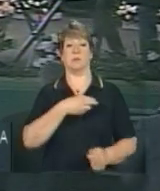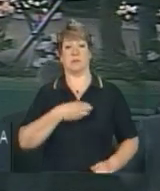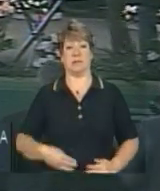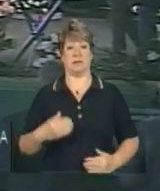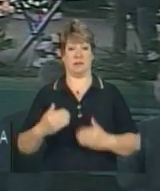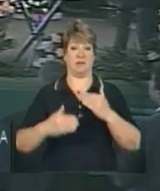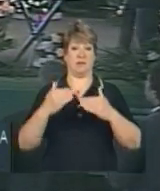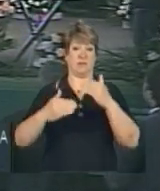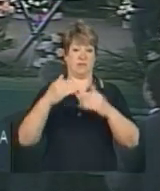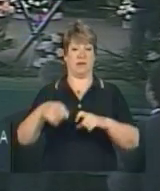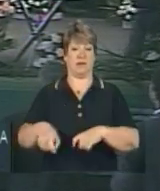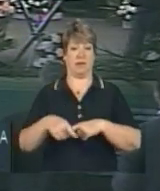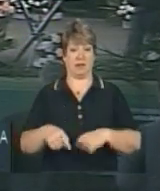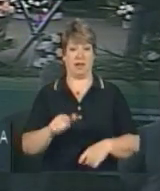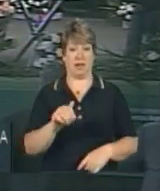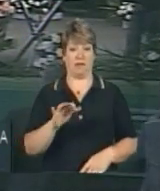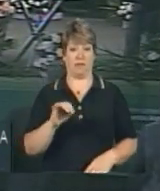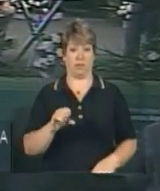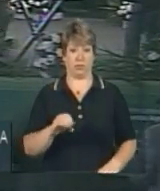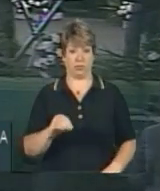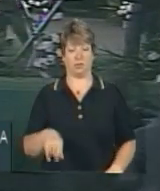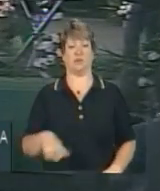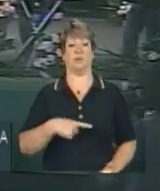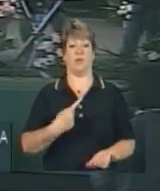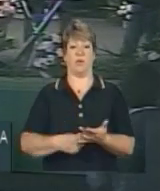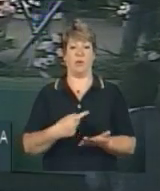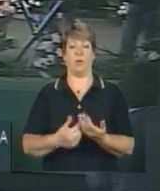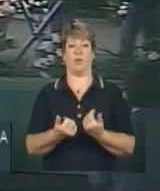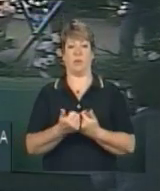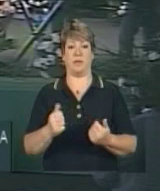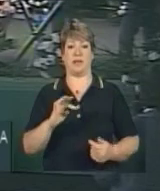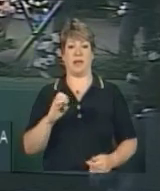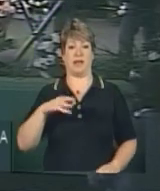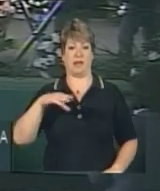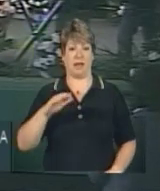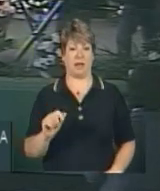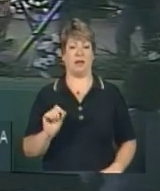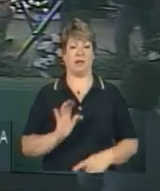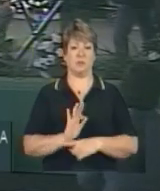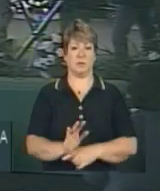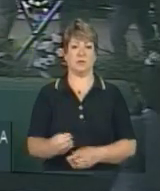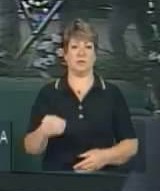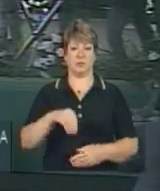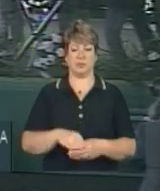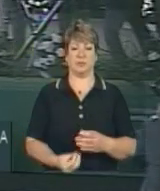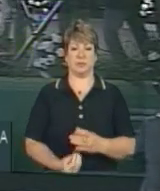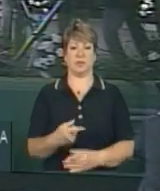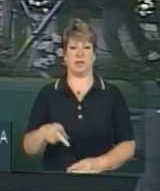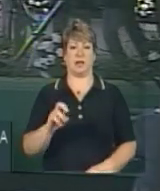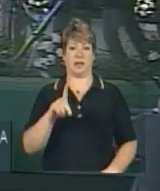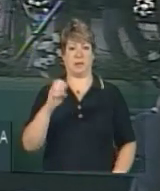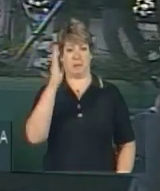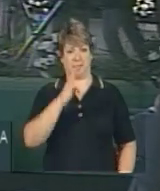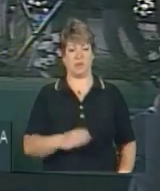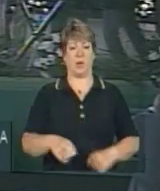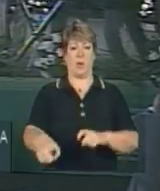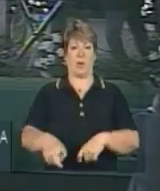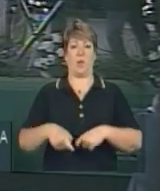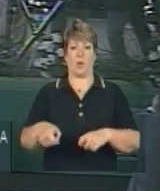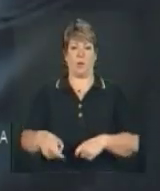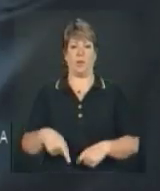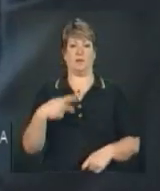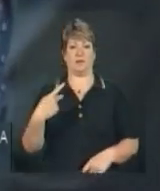Desenvolvimento Agrário, Afonso Florenci, acordo de cooperação técnica de apoio à implementação da Rede Brasil Rural